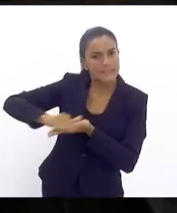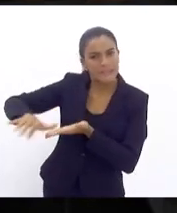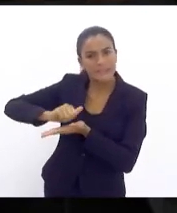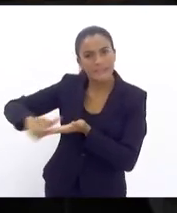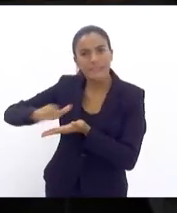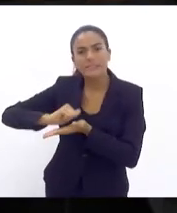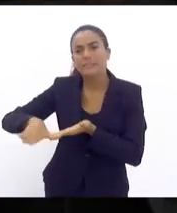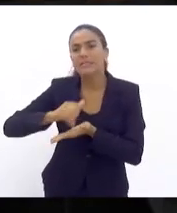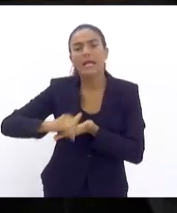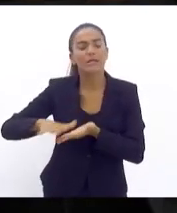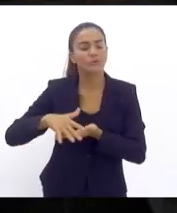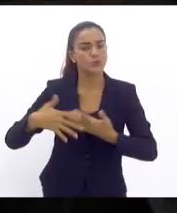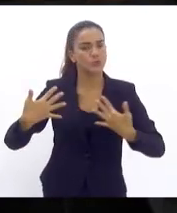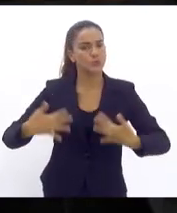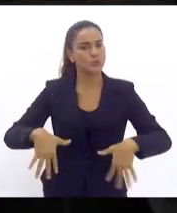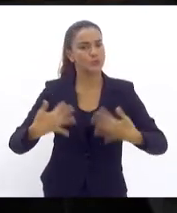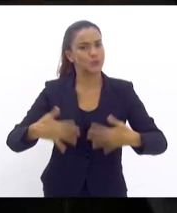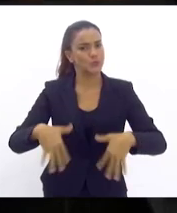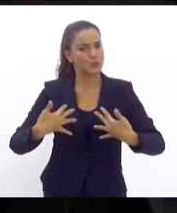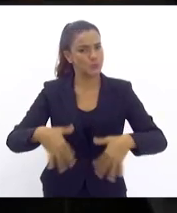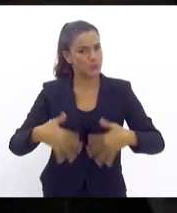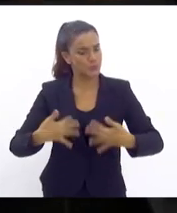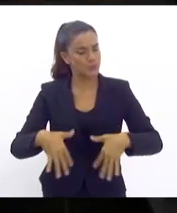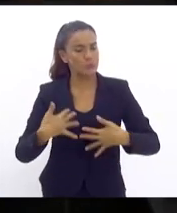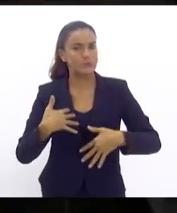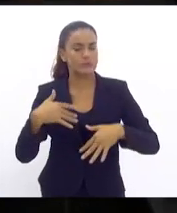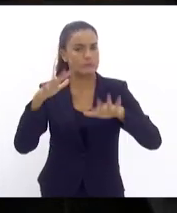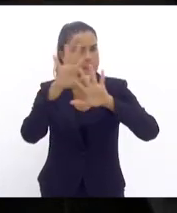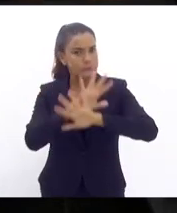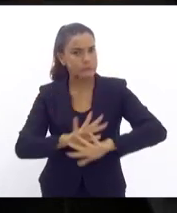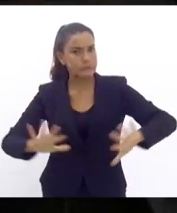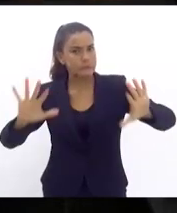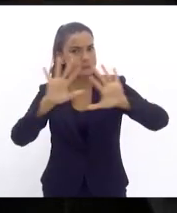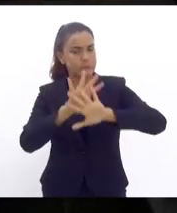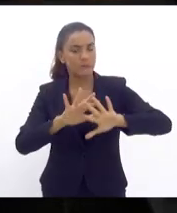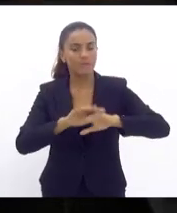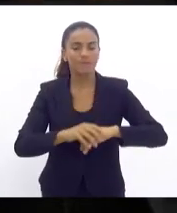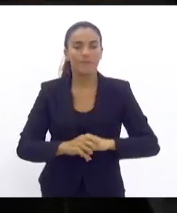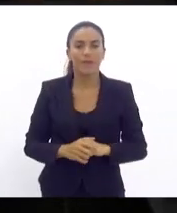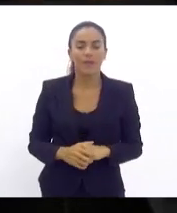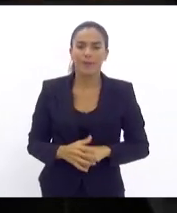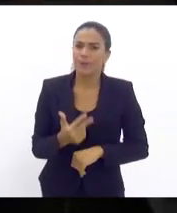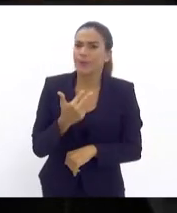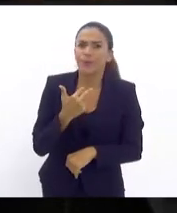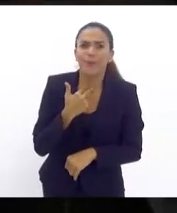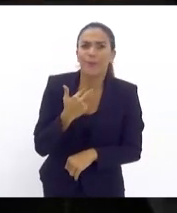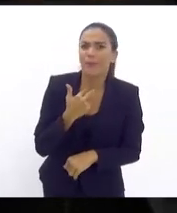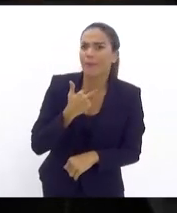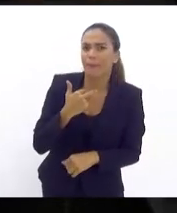bastante consubstancial. Que você não pode